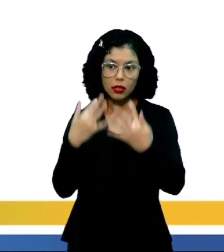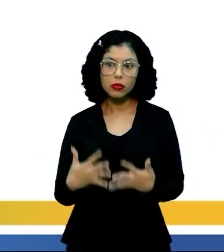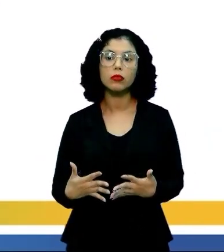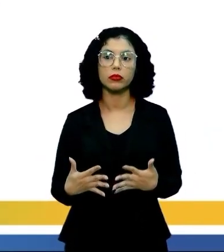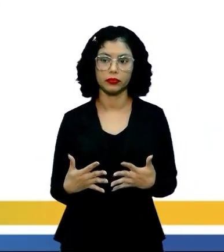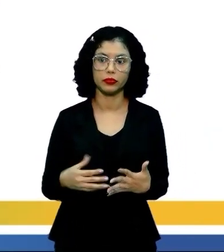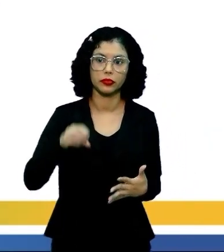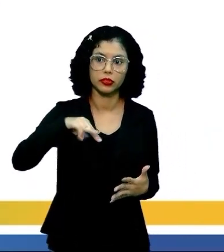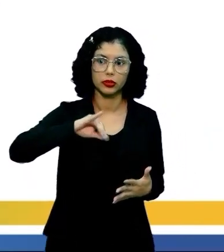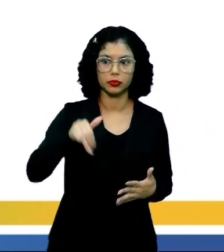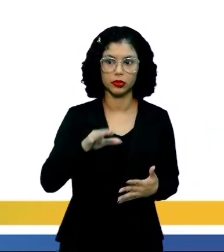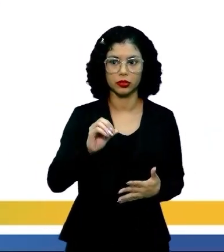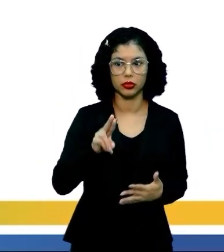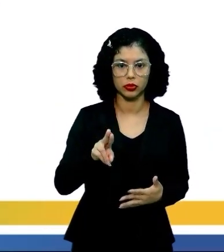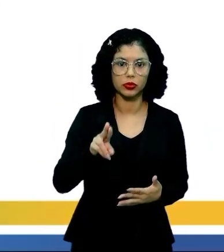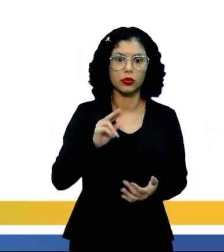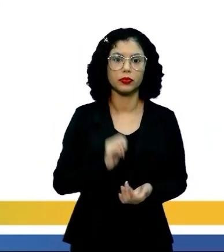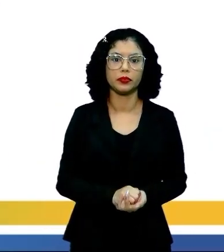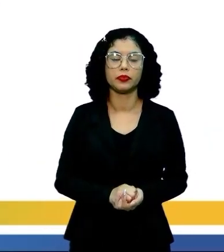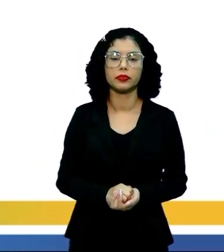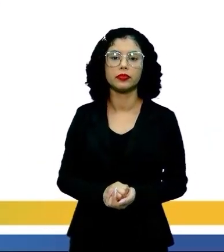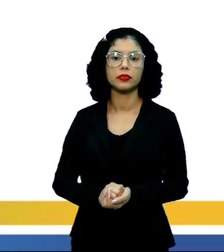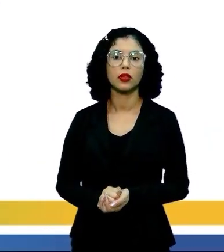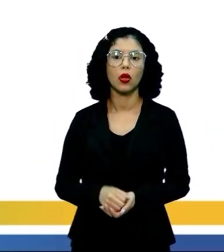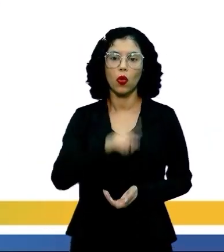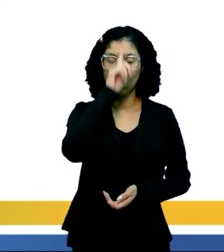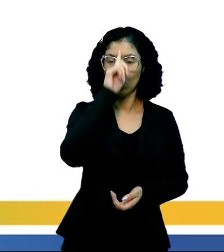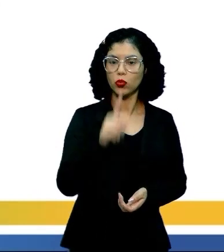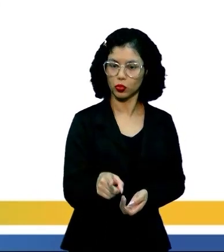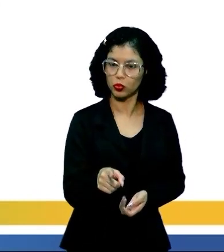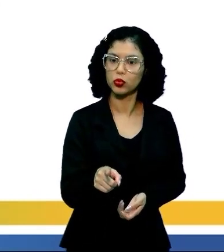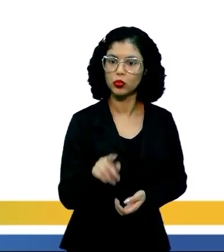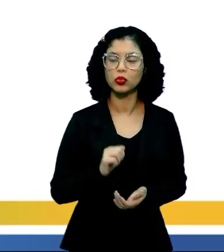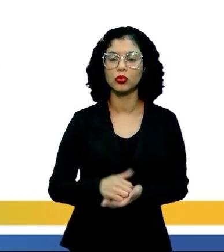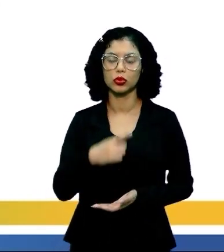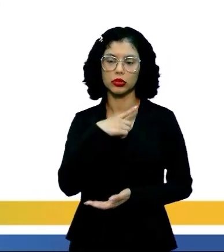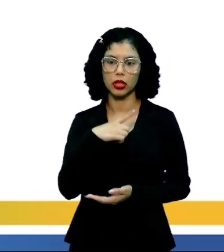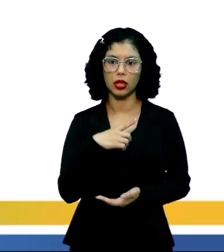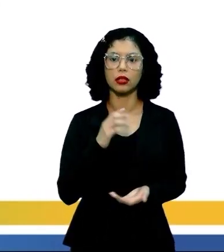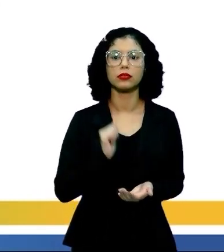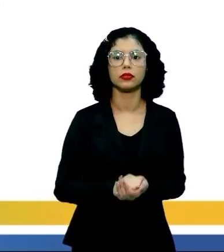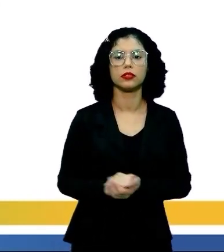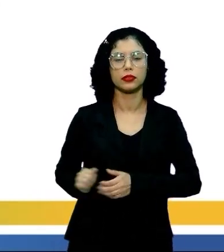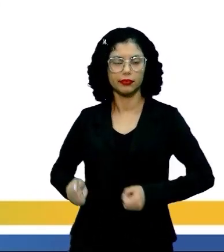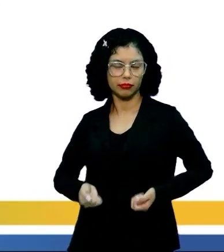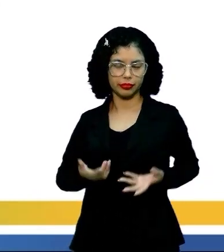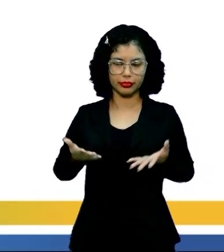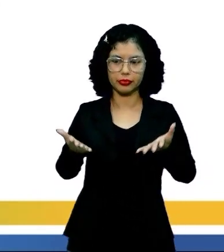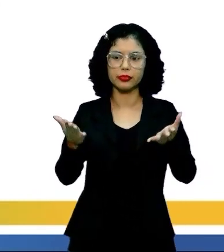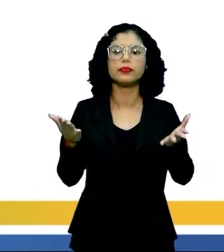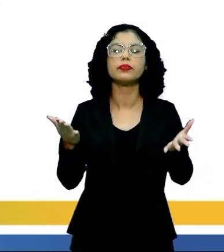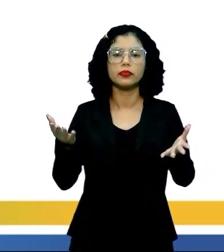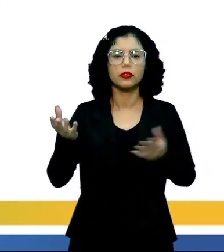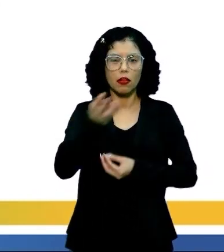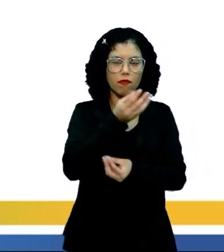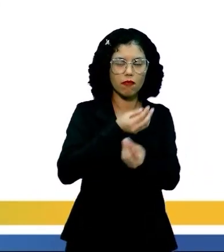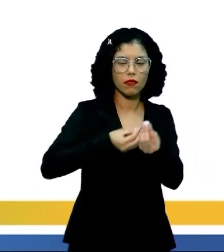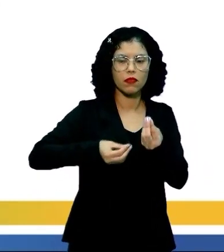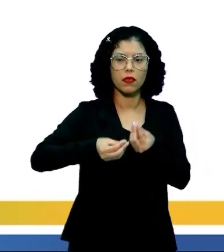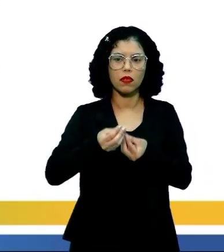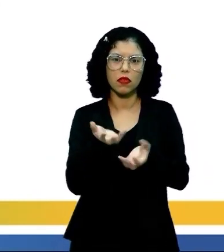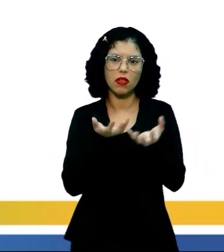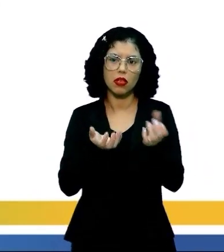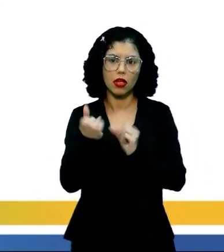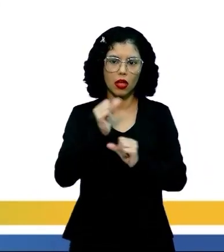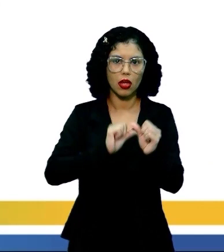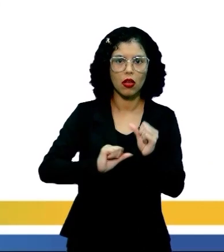história de Major Policarpo Quaresma, um patriota ardoroso, empolgante, envolvente, que quer